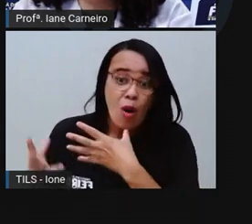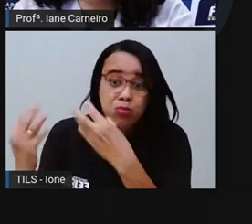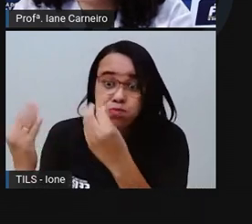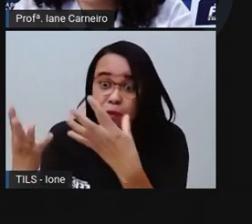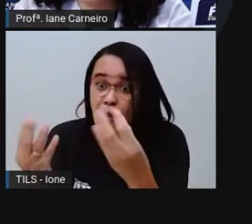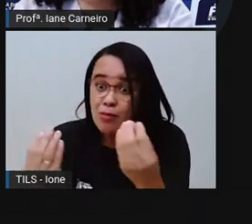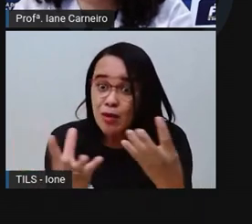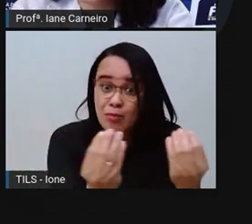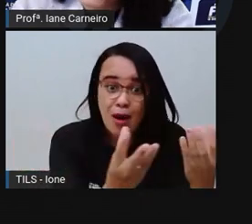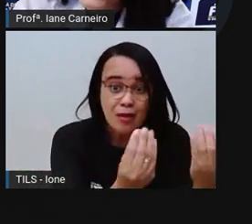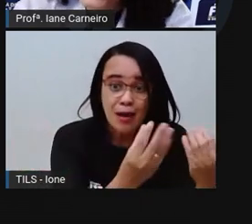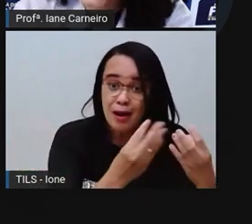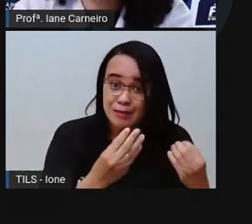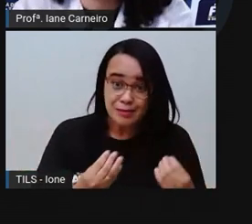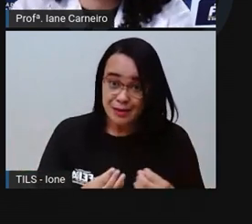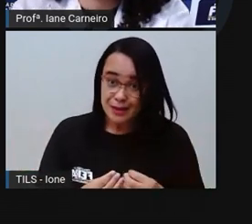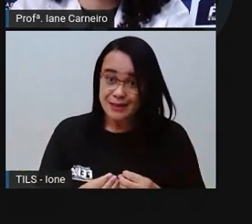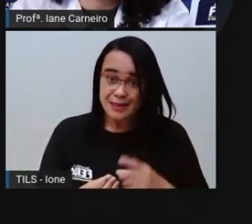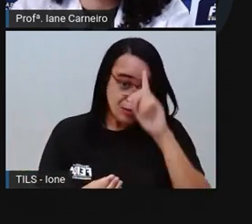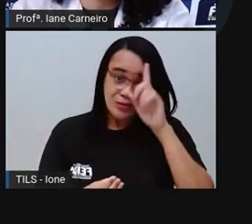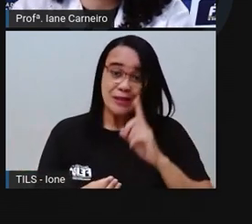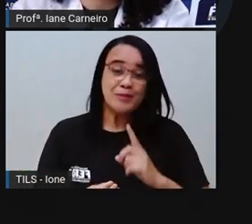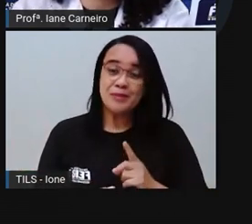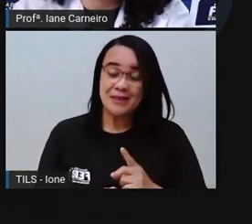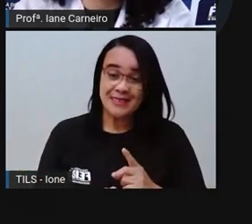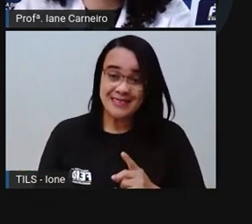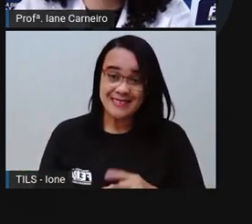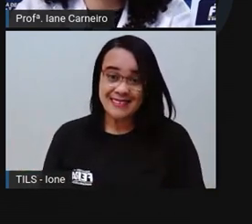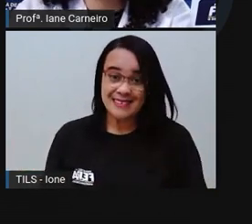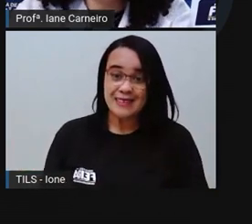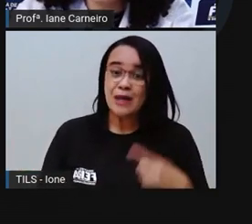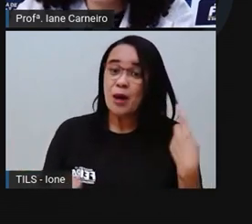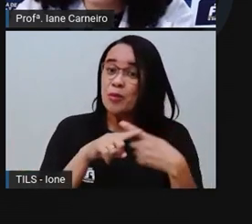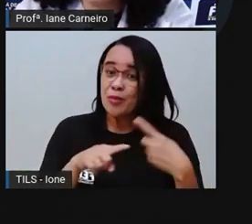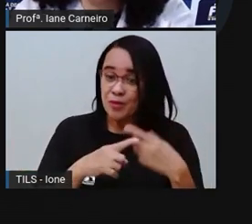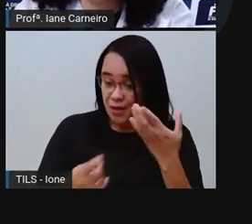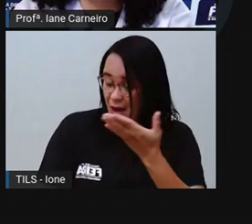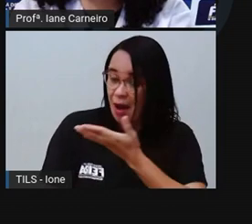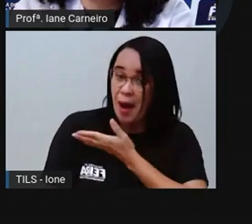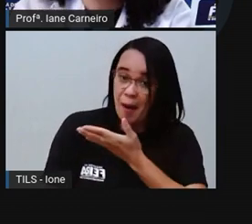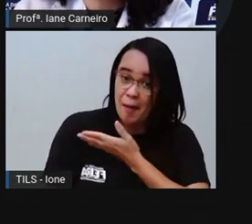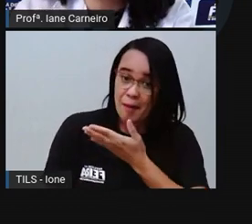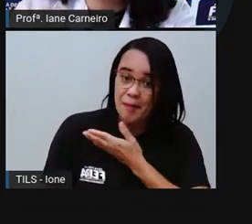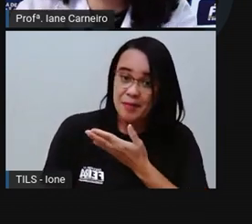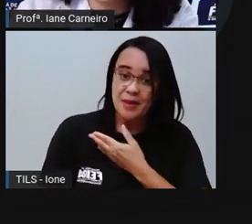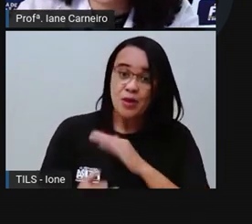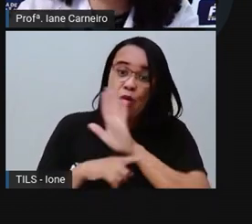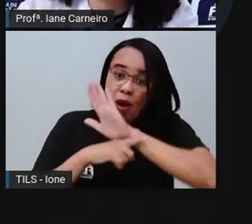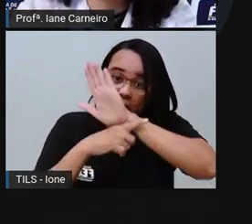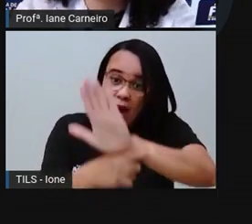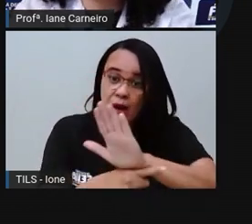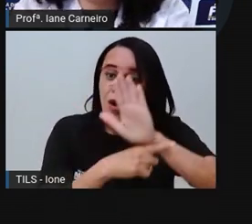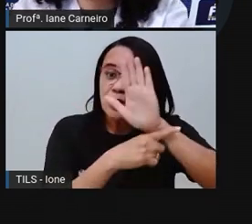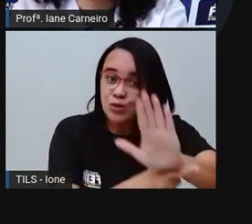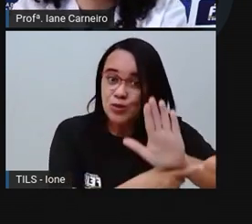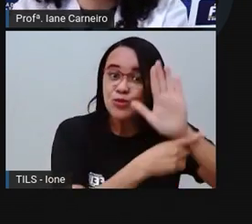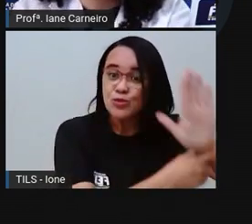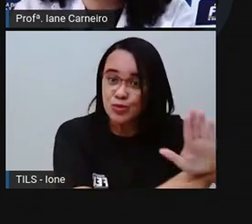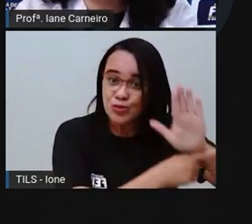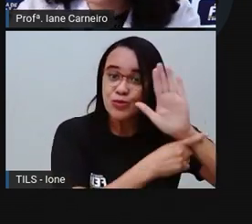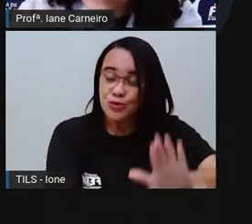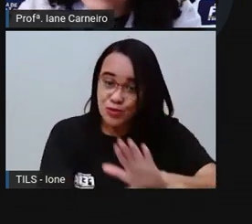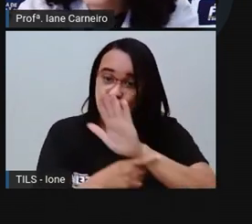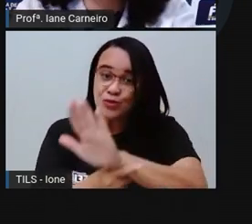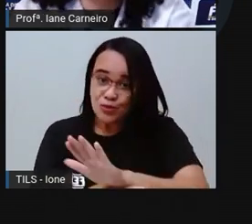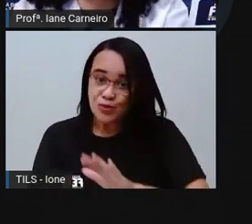ela não conseguia fazer sozinha, ela podia fazer com a ajuda dos outros bichos. Podia voar sem ser pássaro,